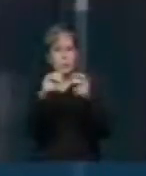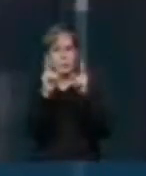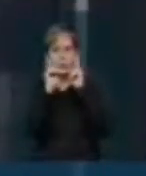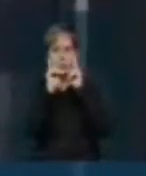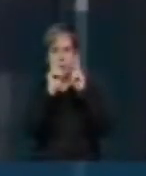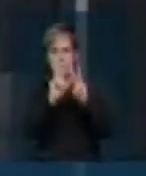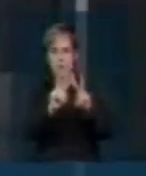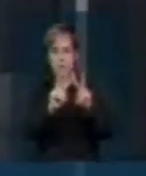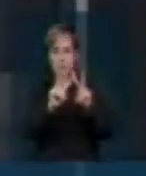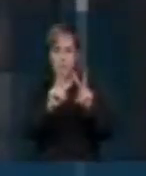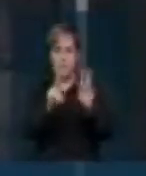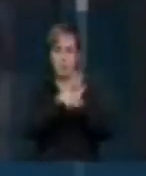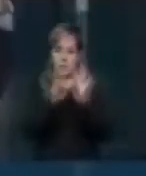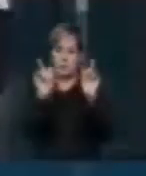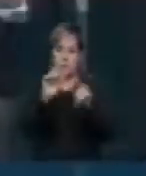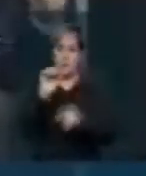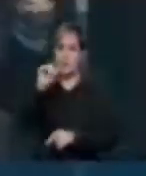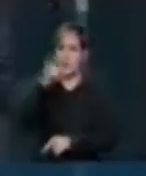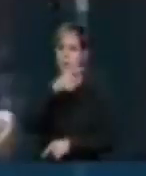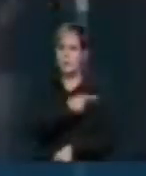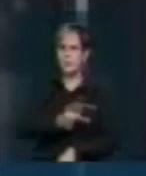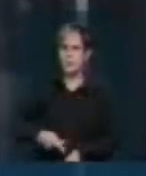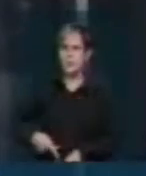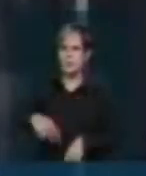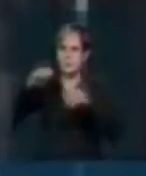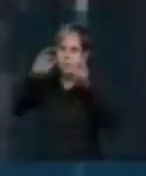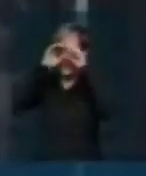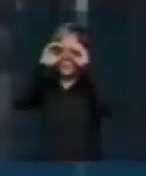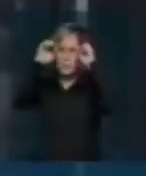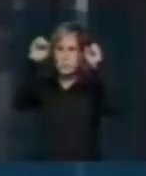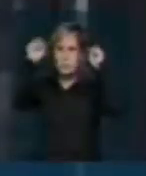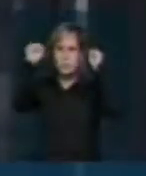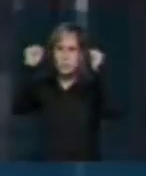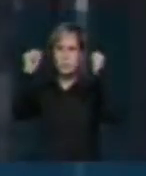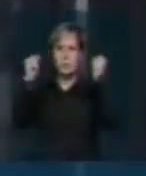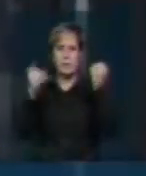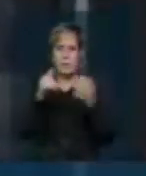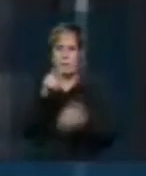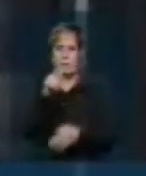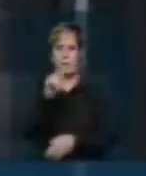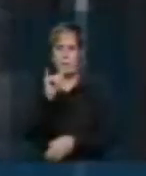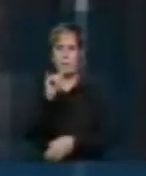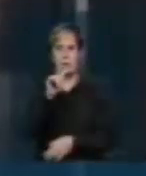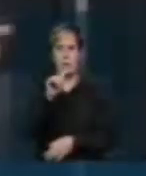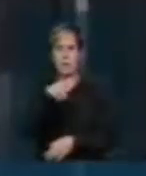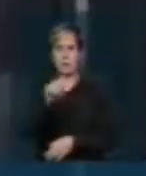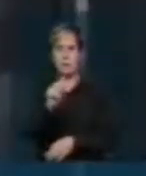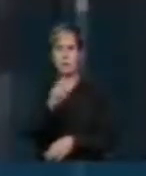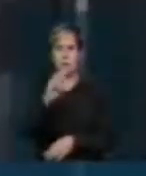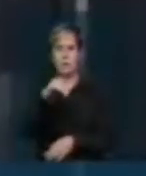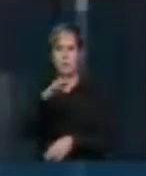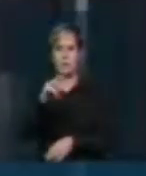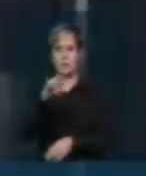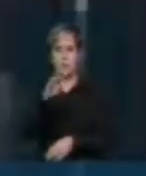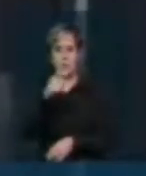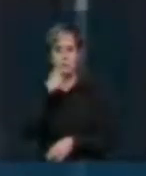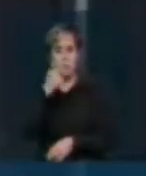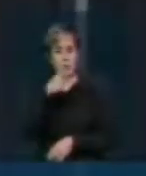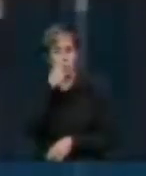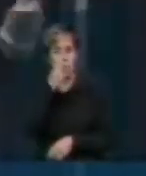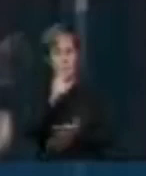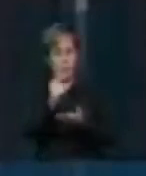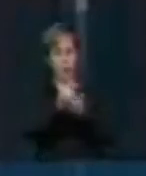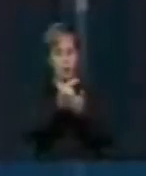testemunhar, o ex-presidente do Supremo Tribunal Federal, Gilmar Mendes, fez declarações na revista Veja,